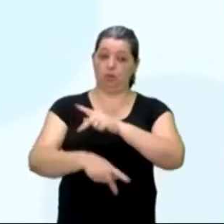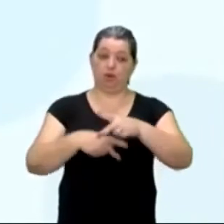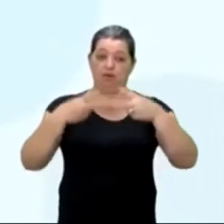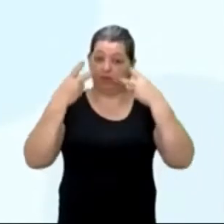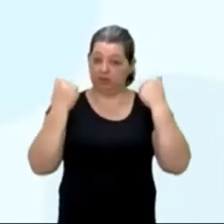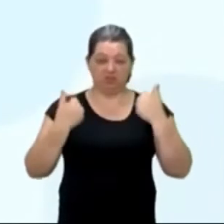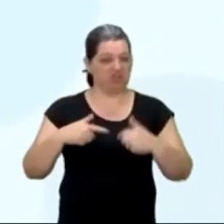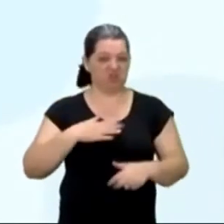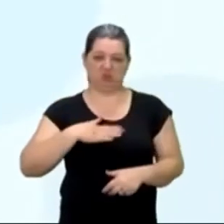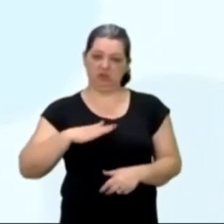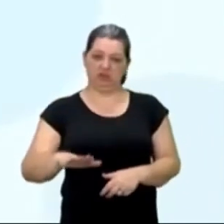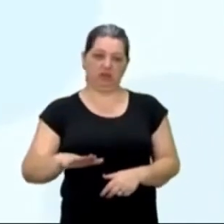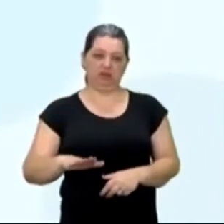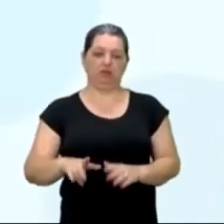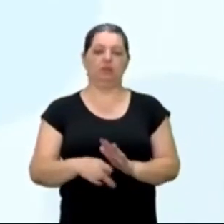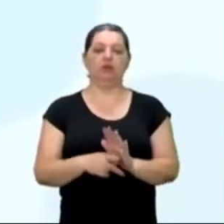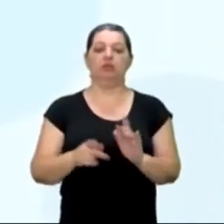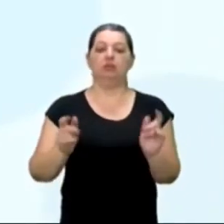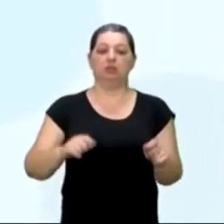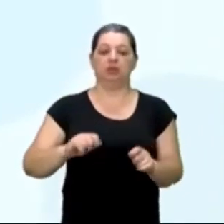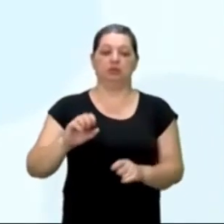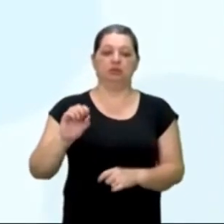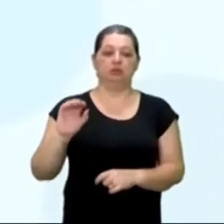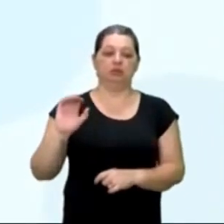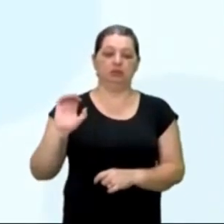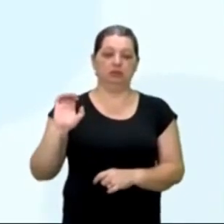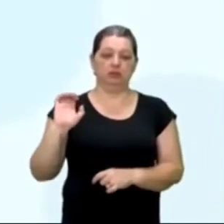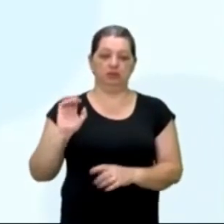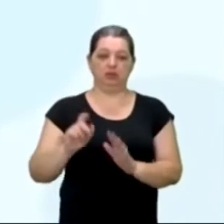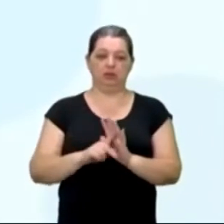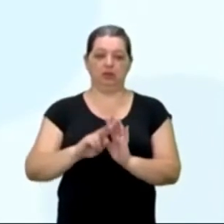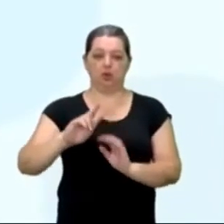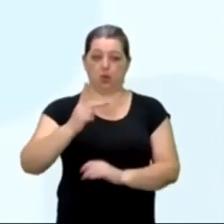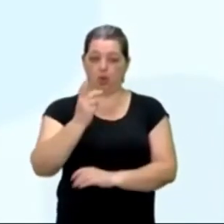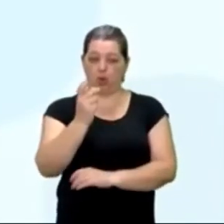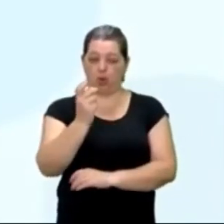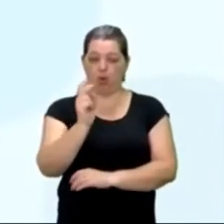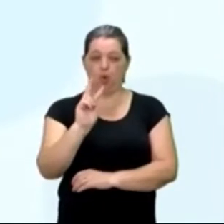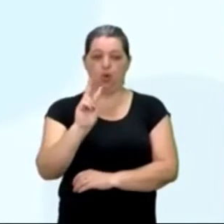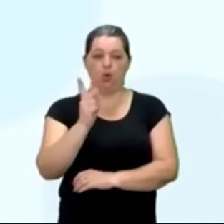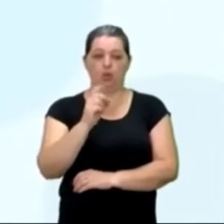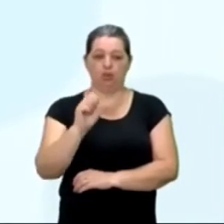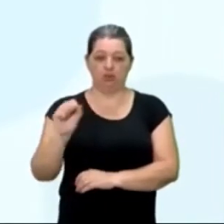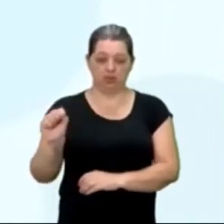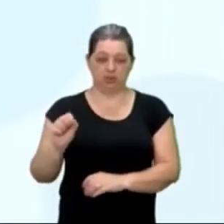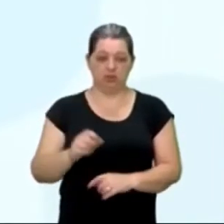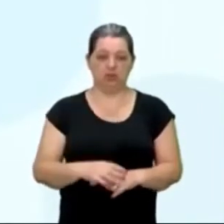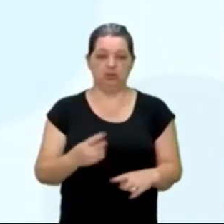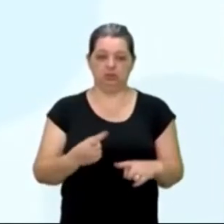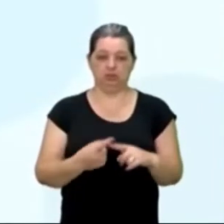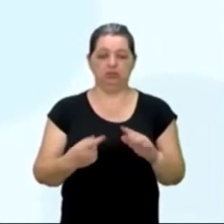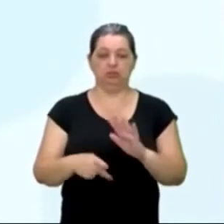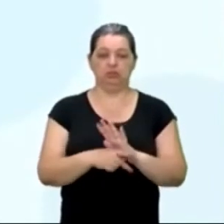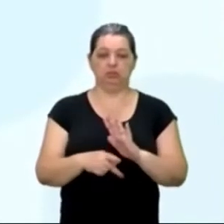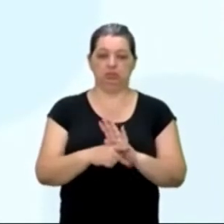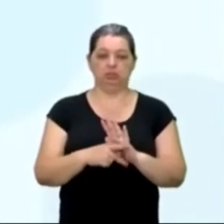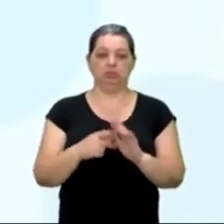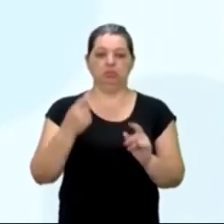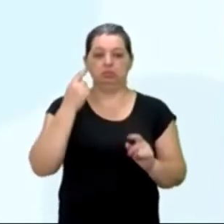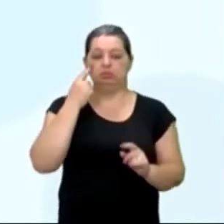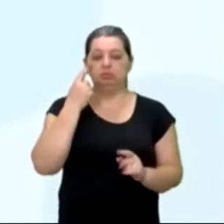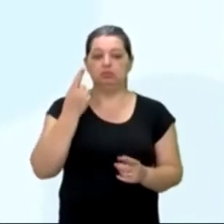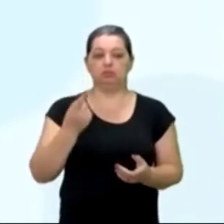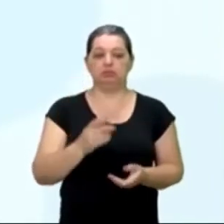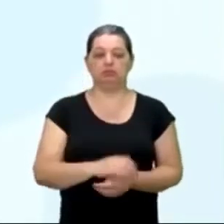sobre sua possível homossexualidade. Há especulações sobre um filho que Bill Quinn tenha deixado nos Estados Unidos.